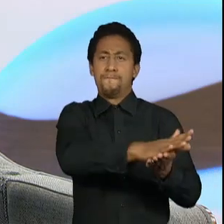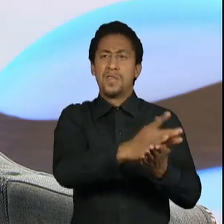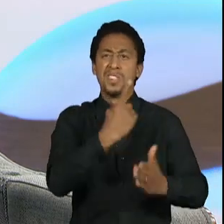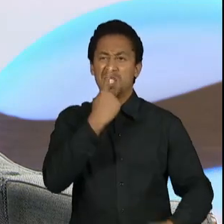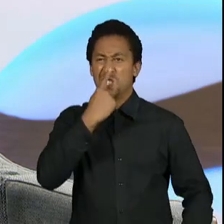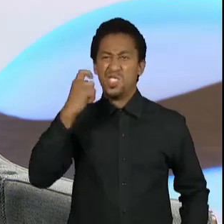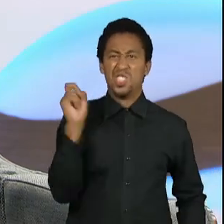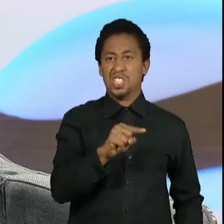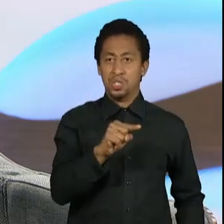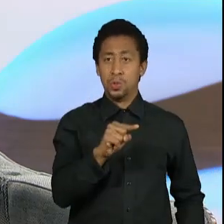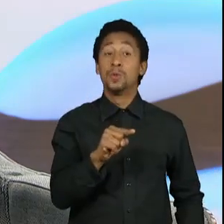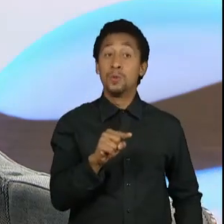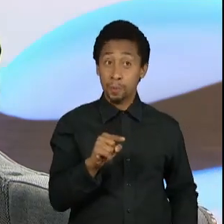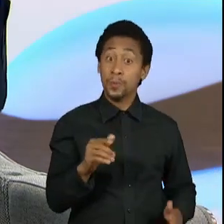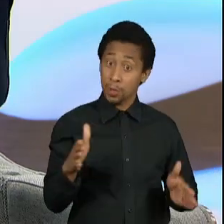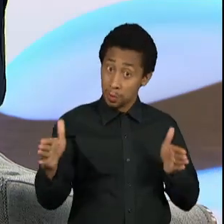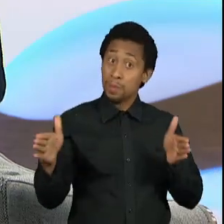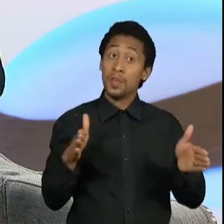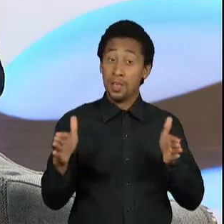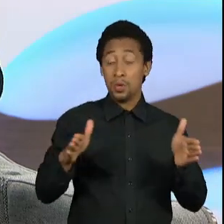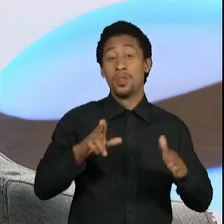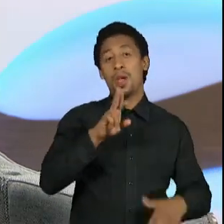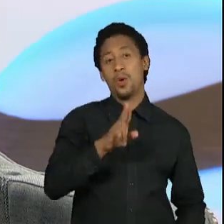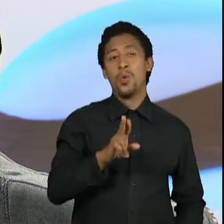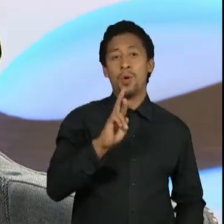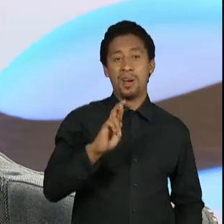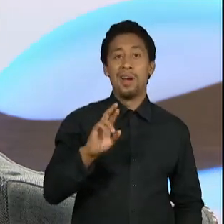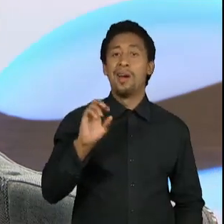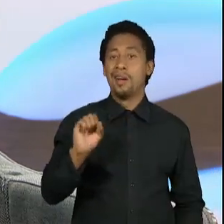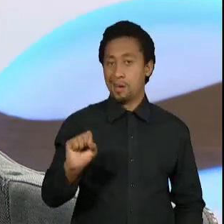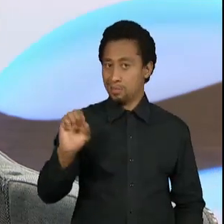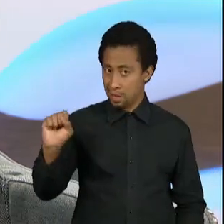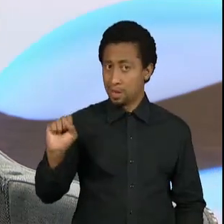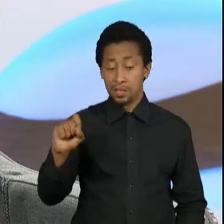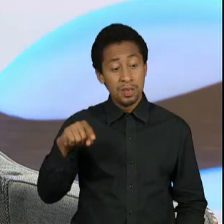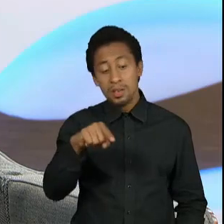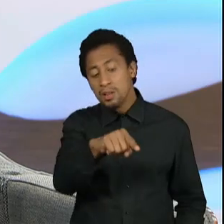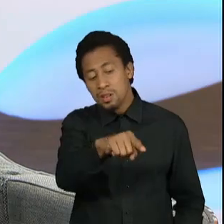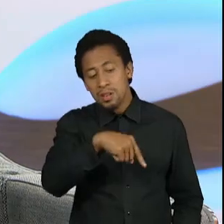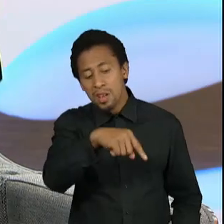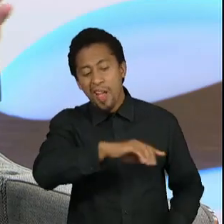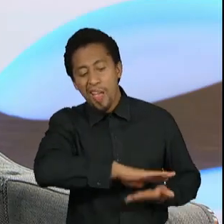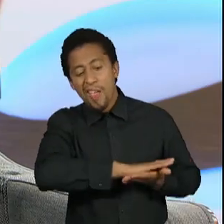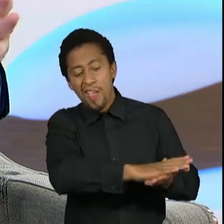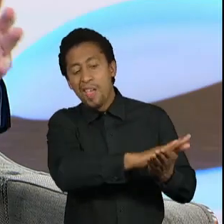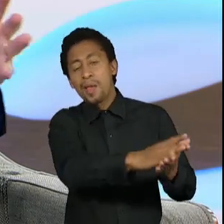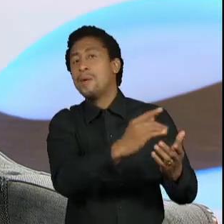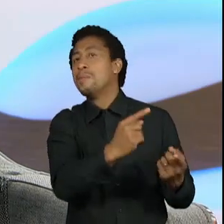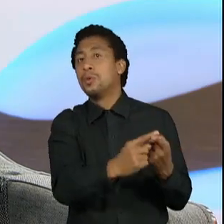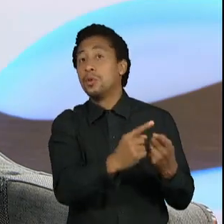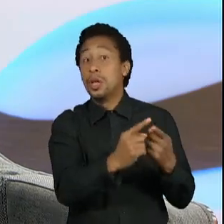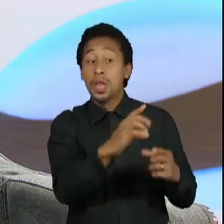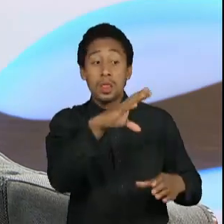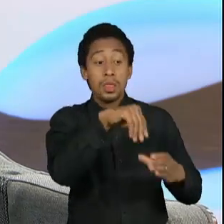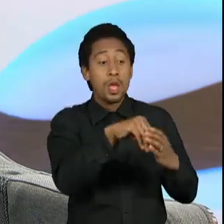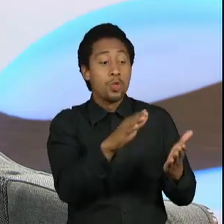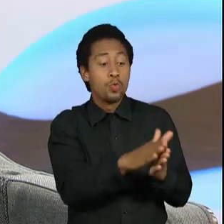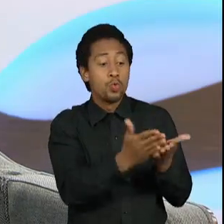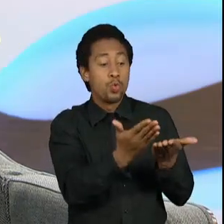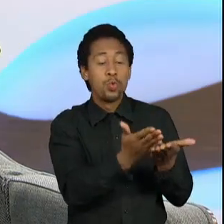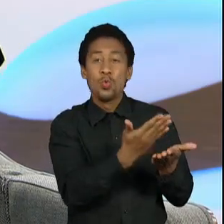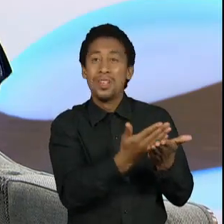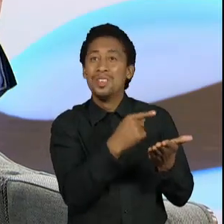eram livros que aplicavam todo o conceptual marxista-leninista a analisar os problemas da sociedade. E eles iam